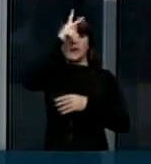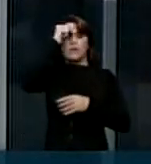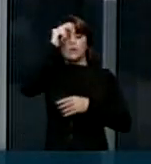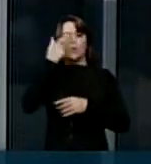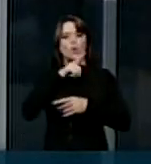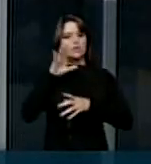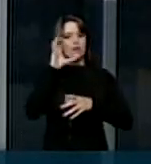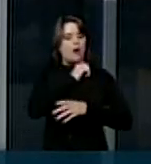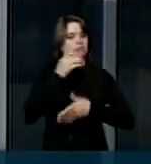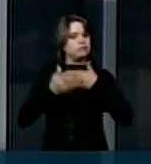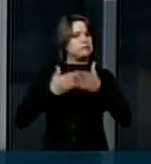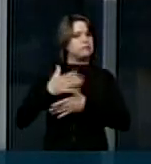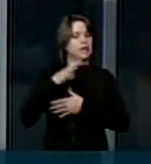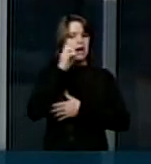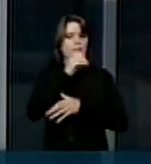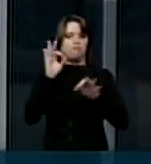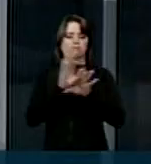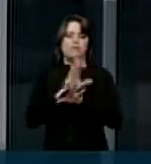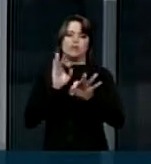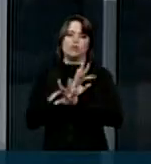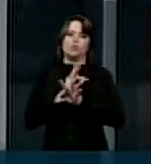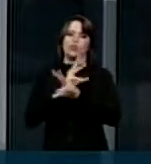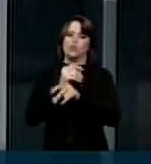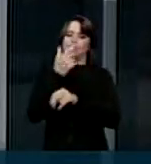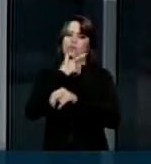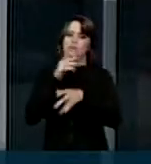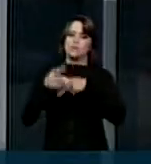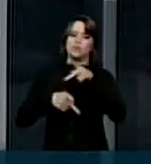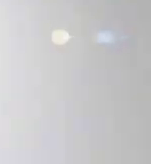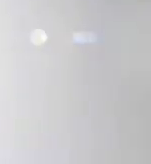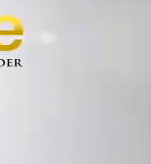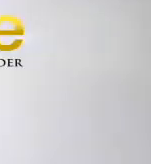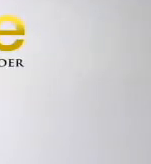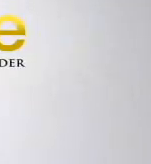pronto atendimento seja rapidamente concluído e atenda a população.